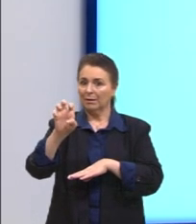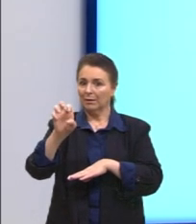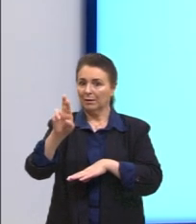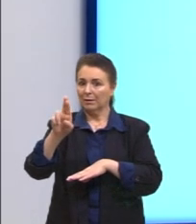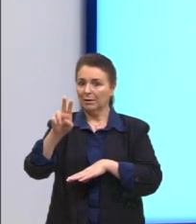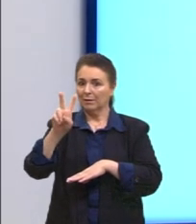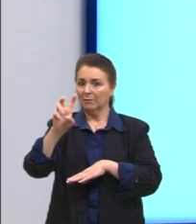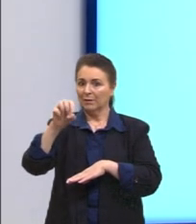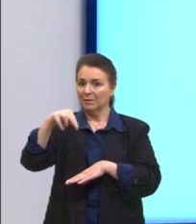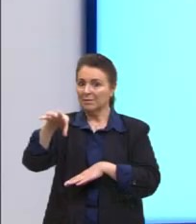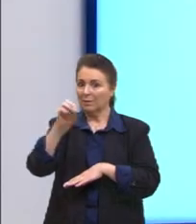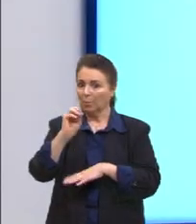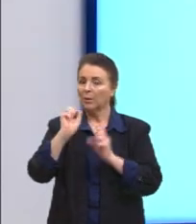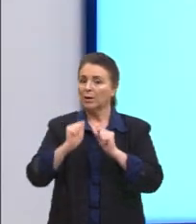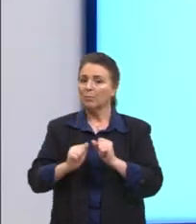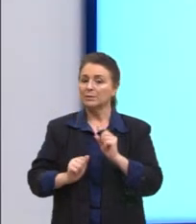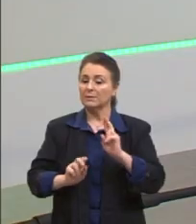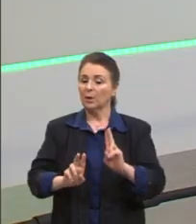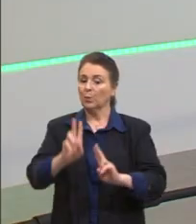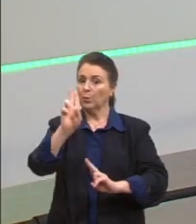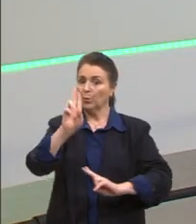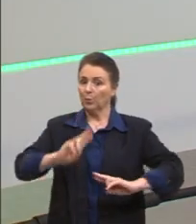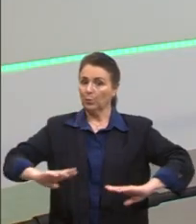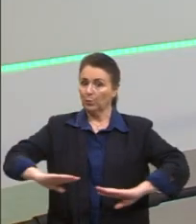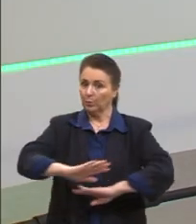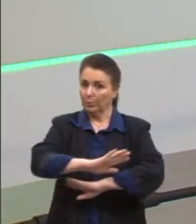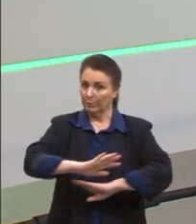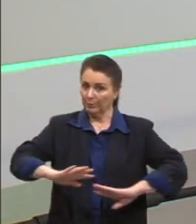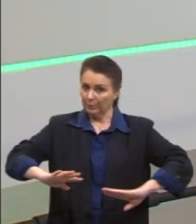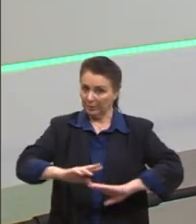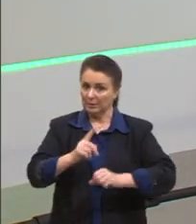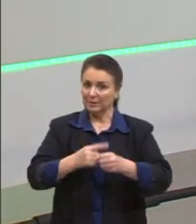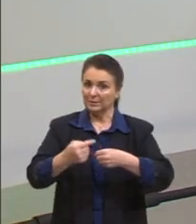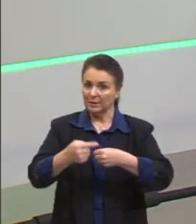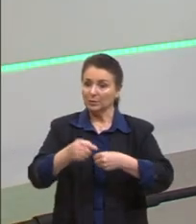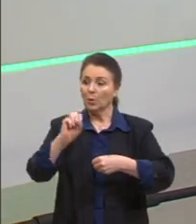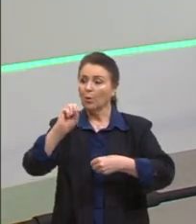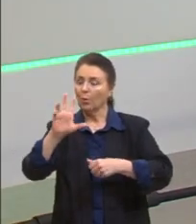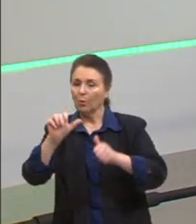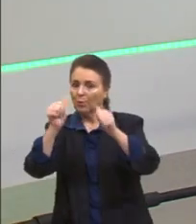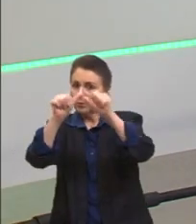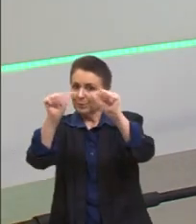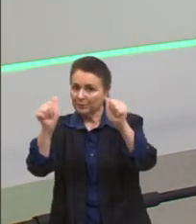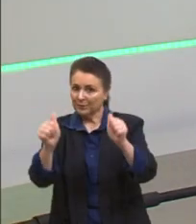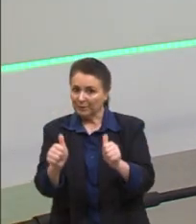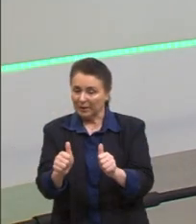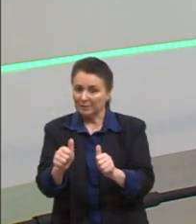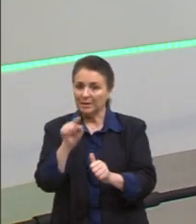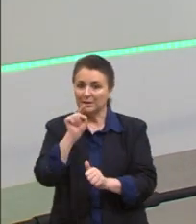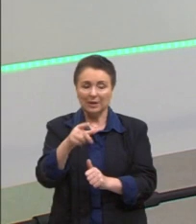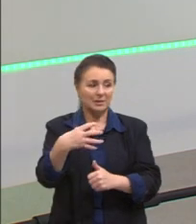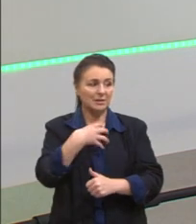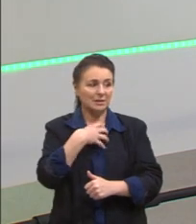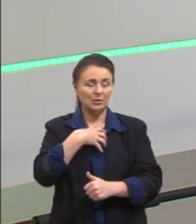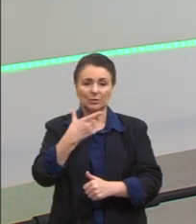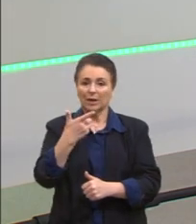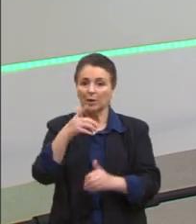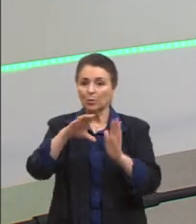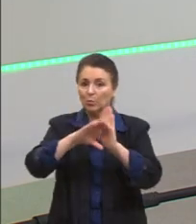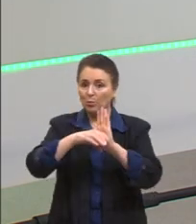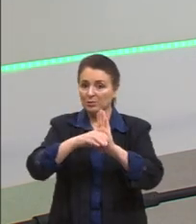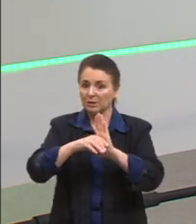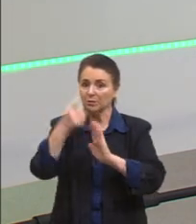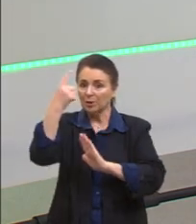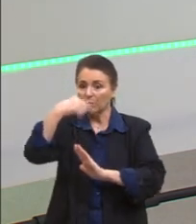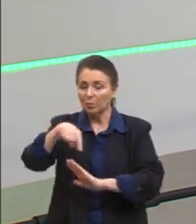urbana, ela pode ser uma intervenção em uma imagem e nesse sentido traz para esse conceito uma outra reflexão